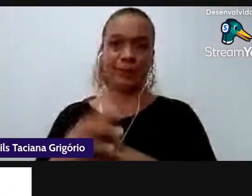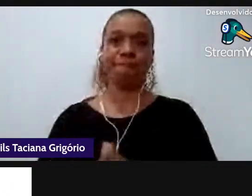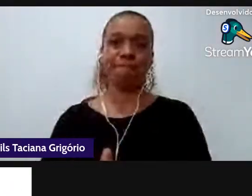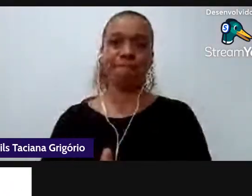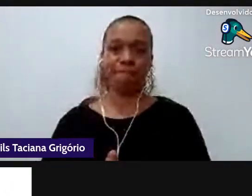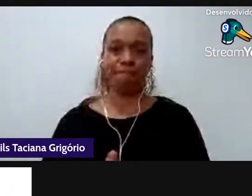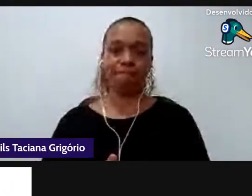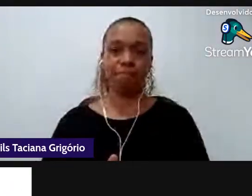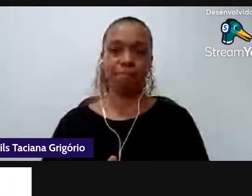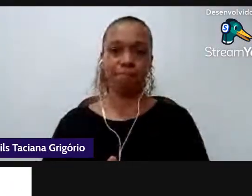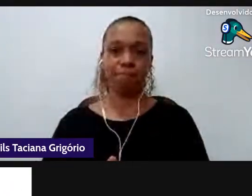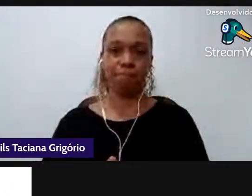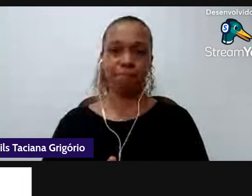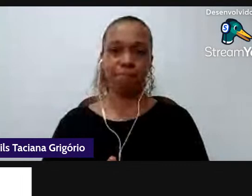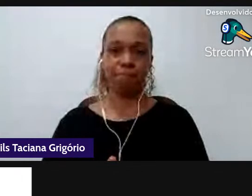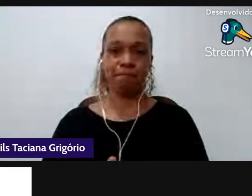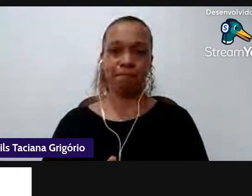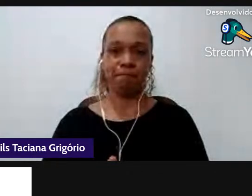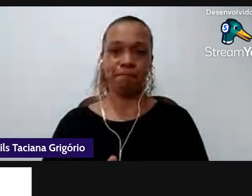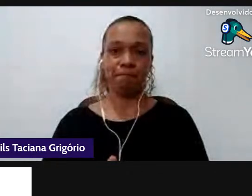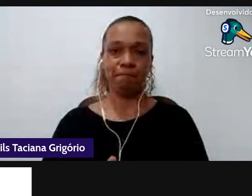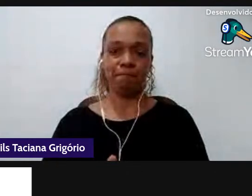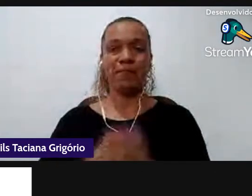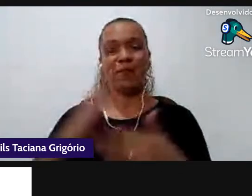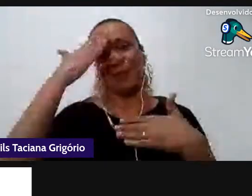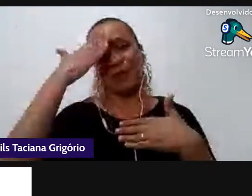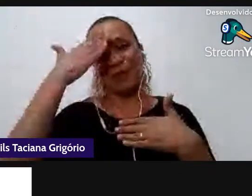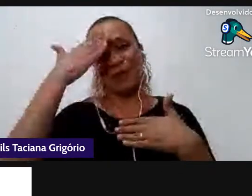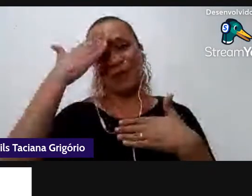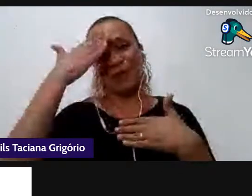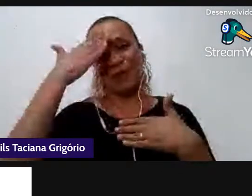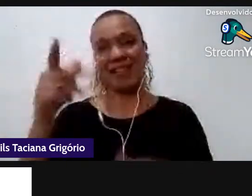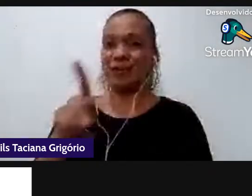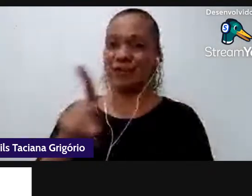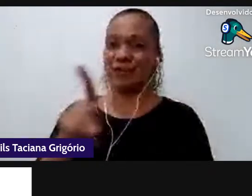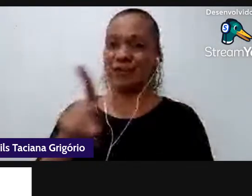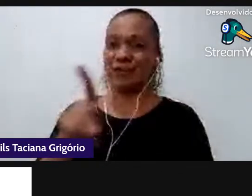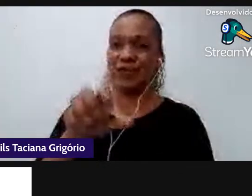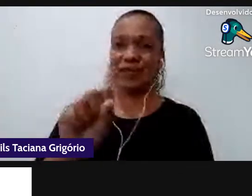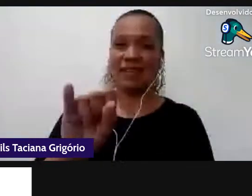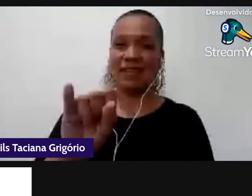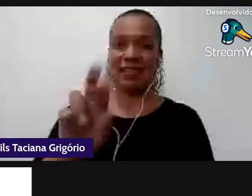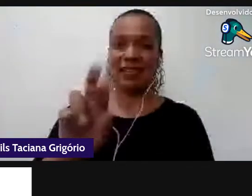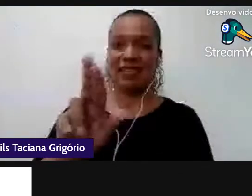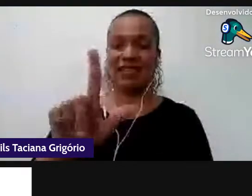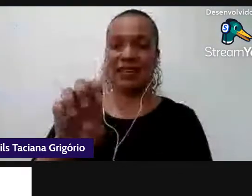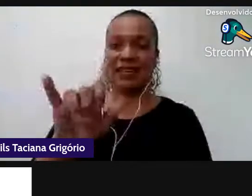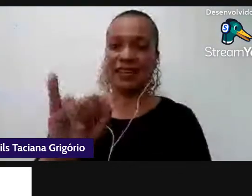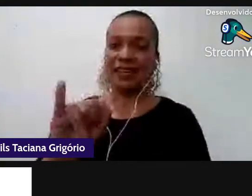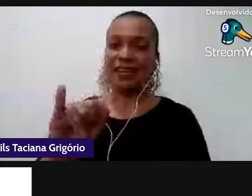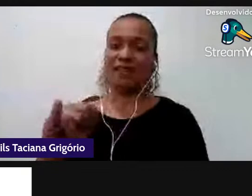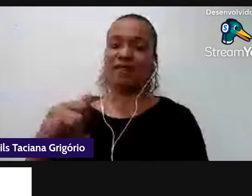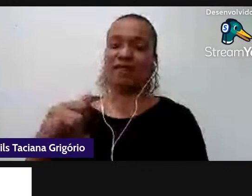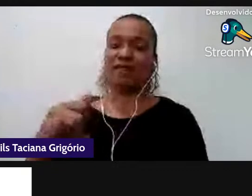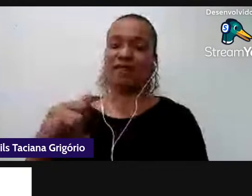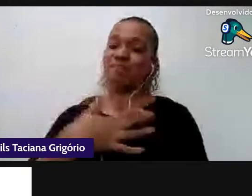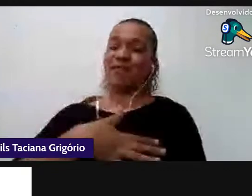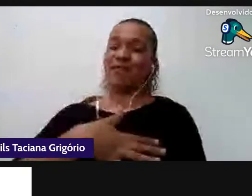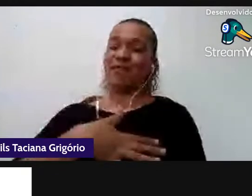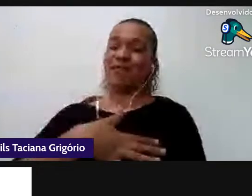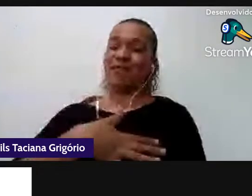muito obrigada professora Cirlei foi uma honra tê-la aqui conosco você quer falar suas palavras